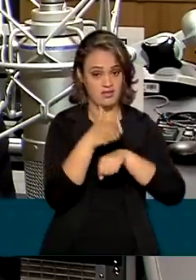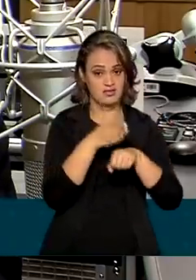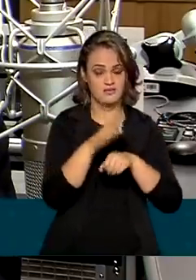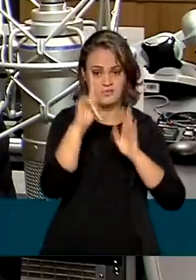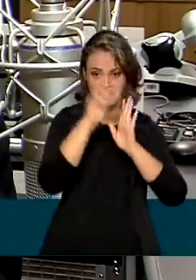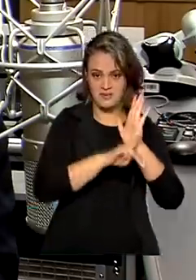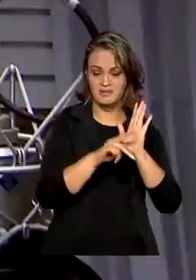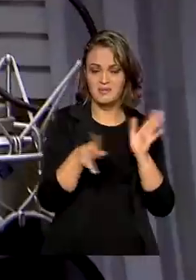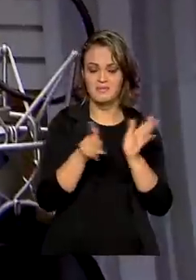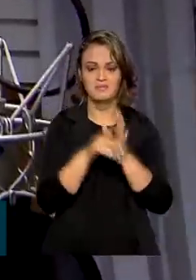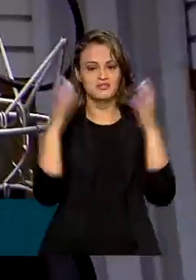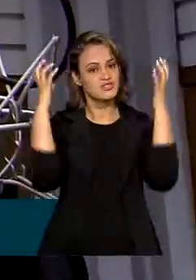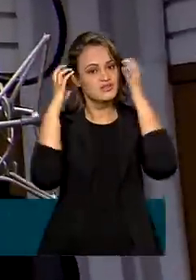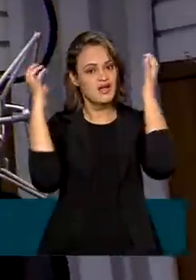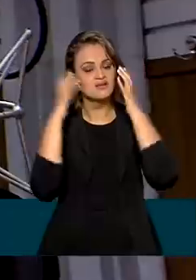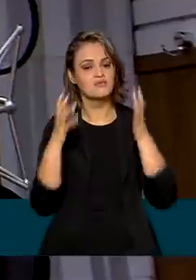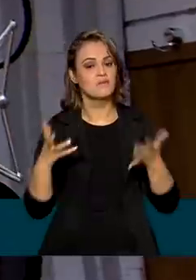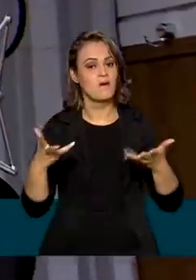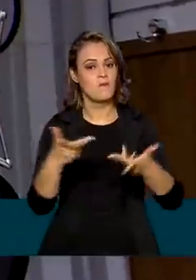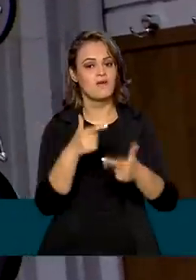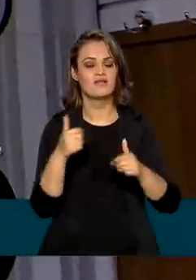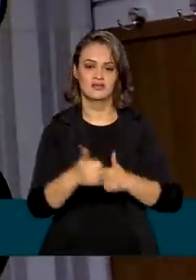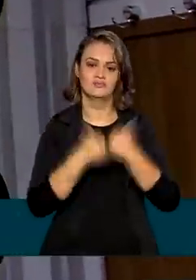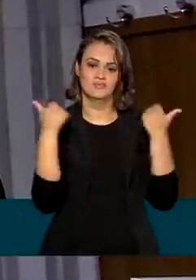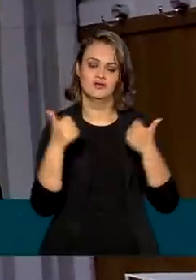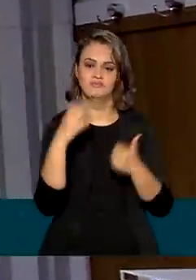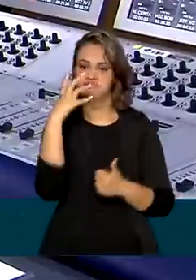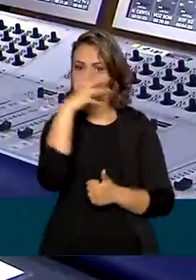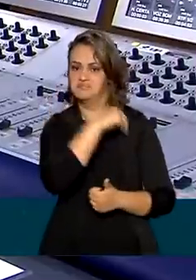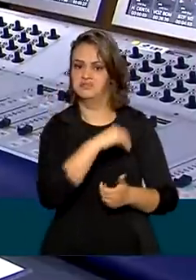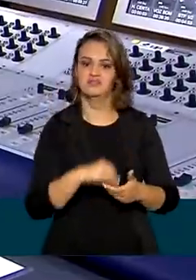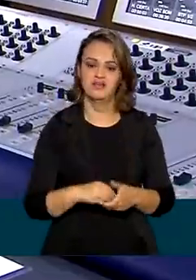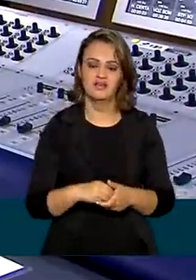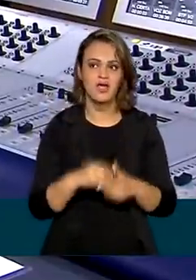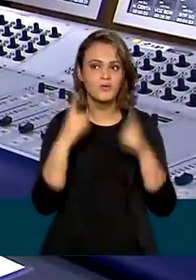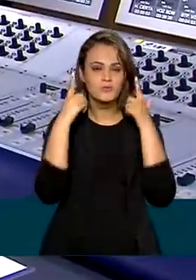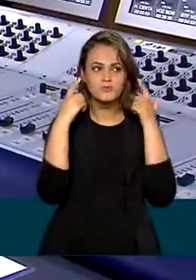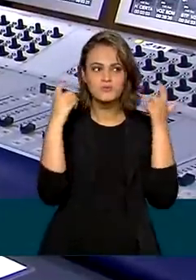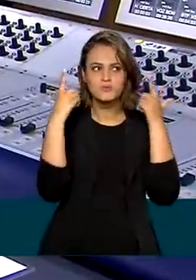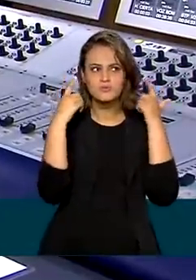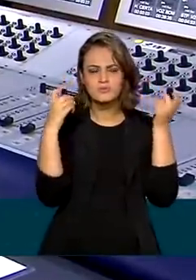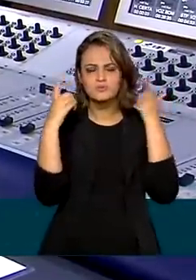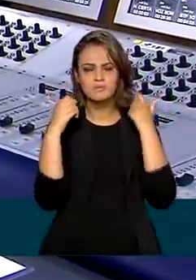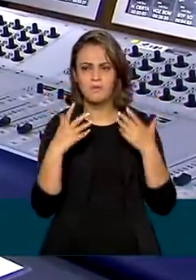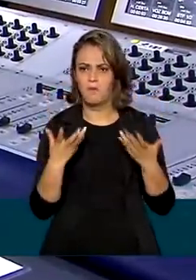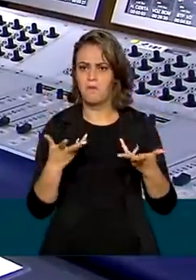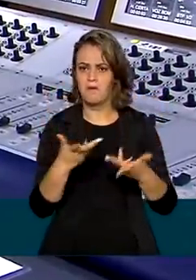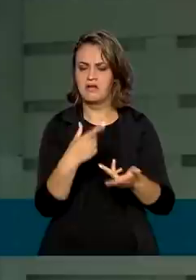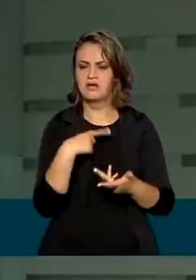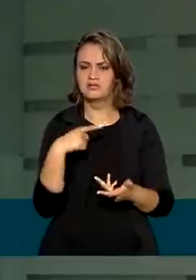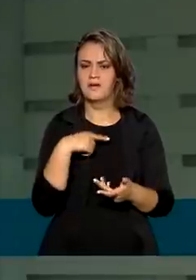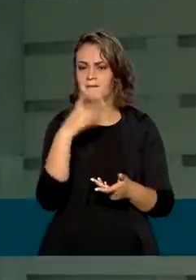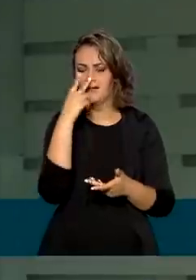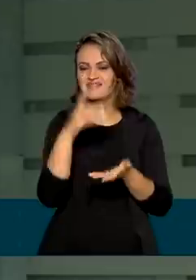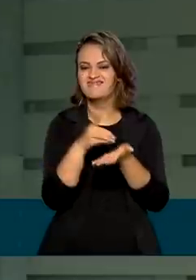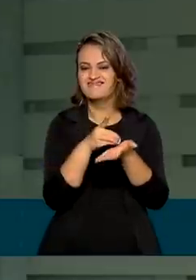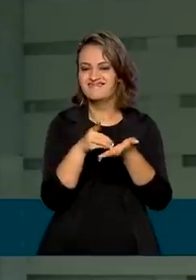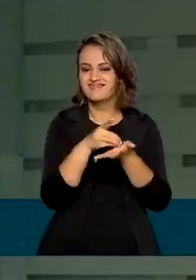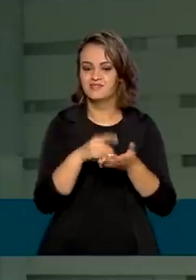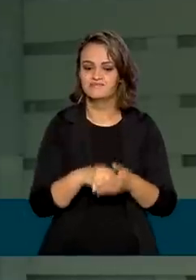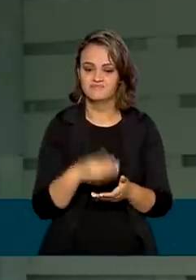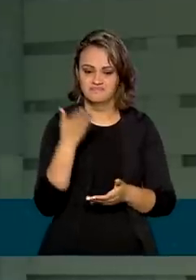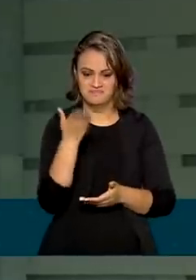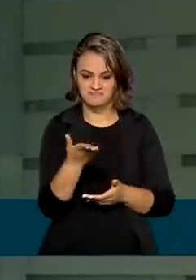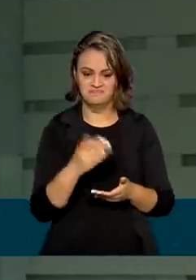programação de rádio com uma qualidade melhor, mais bonita. É um som estéreo, é um som de qualidade de CD. Rádio